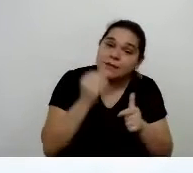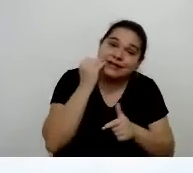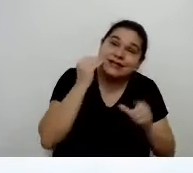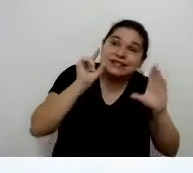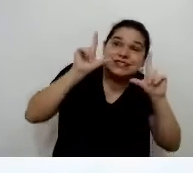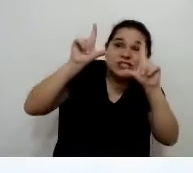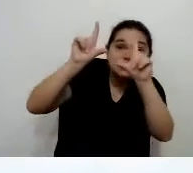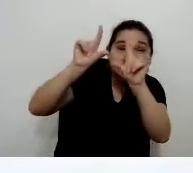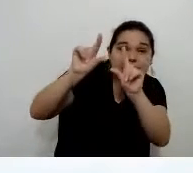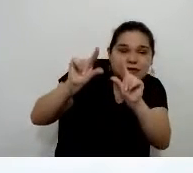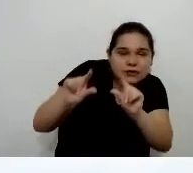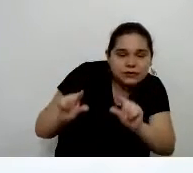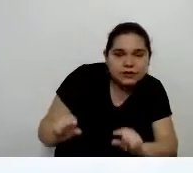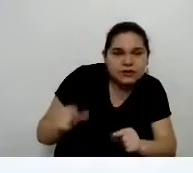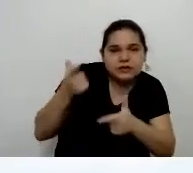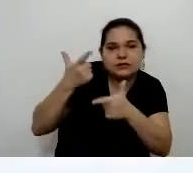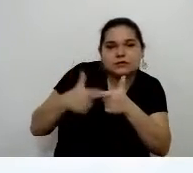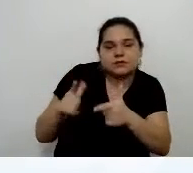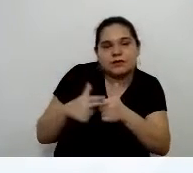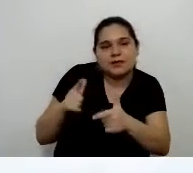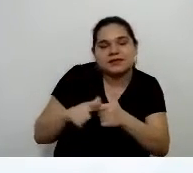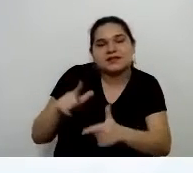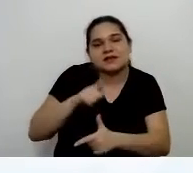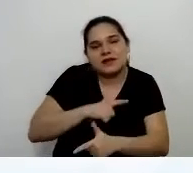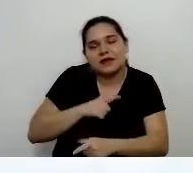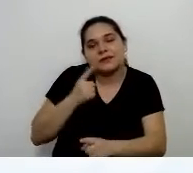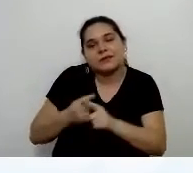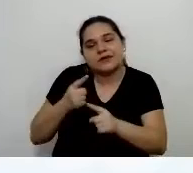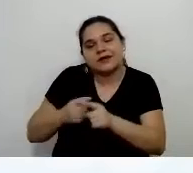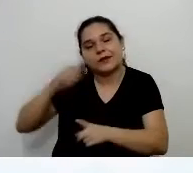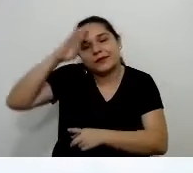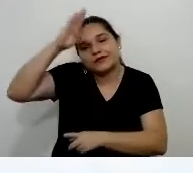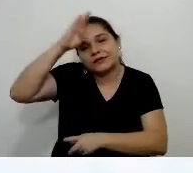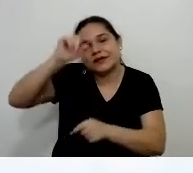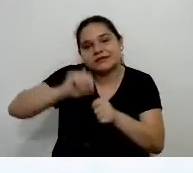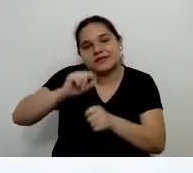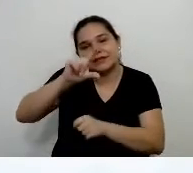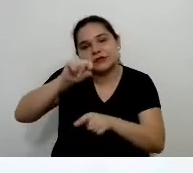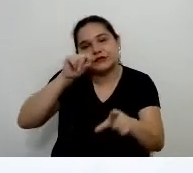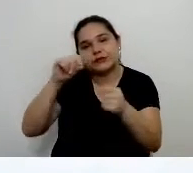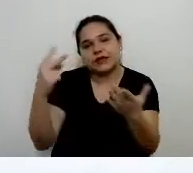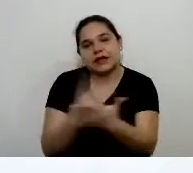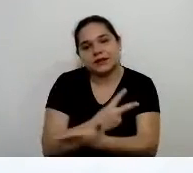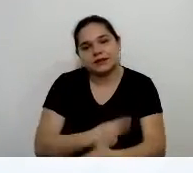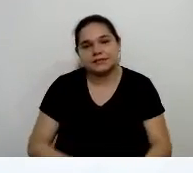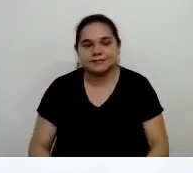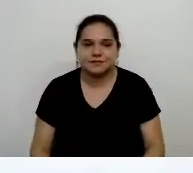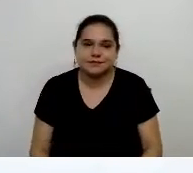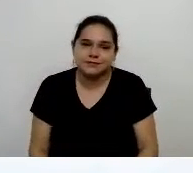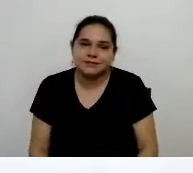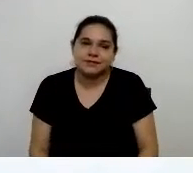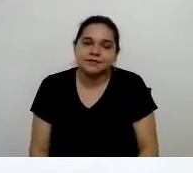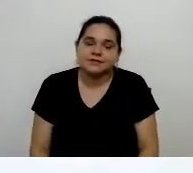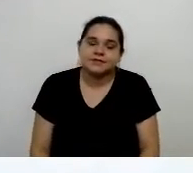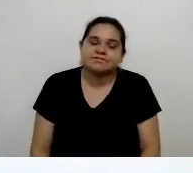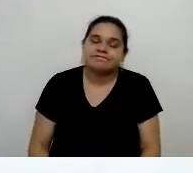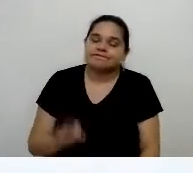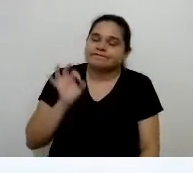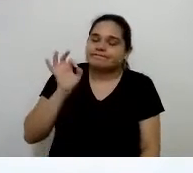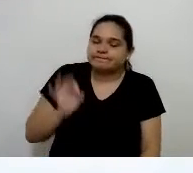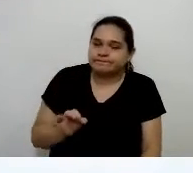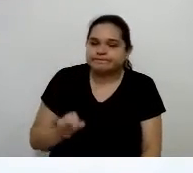os problemas que nós vamos ter por essa decisão insana do presidente da República. Com certeza.